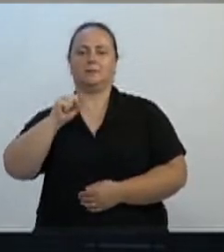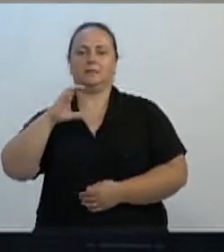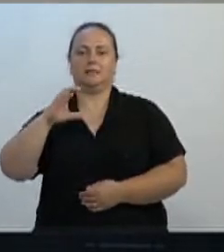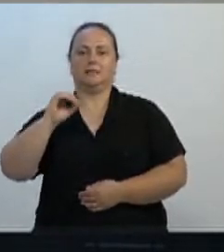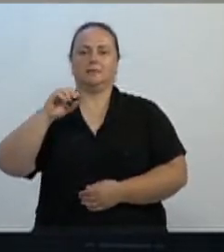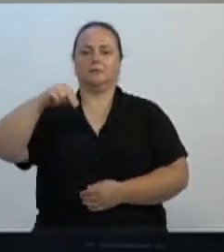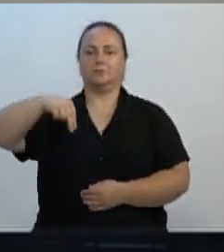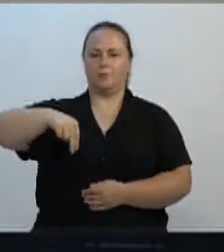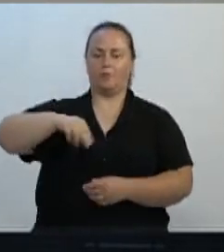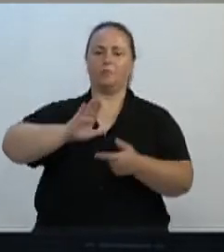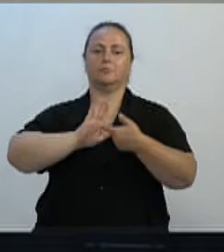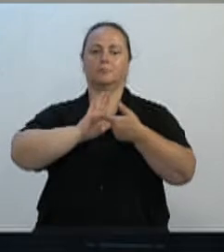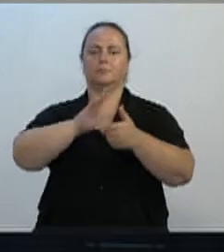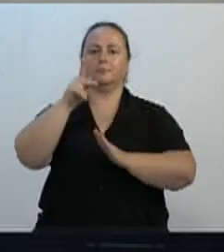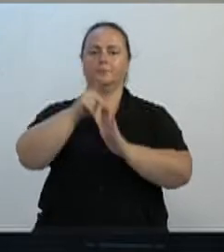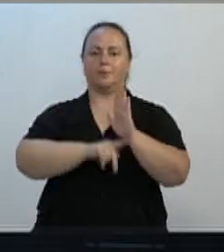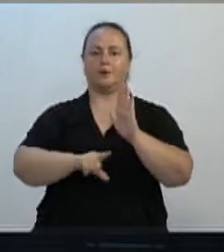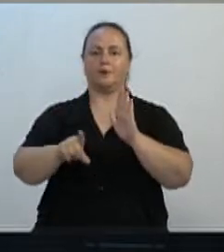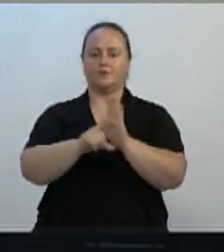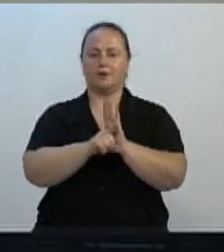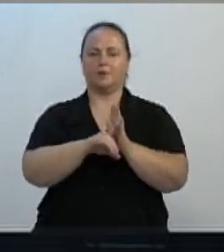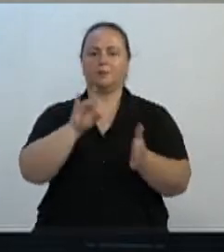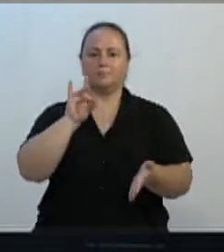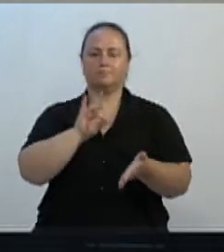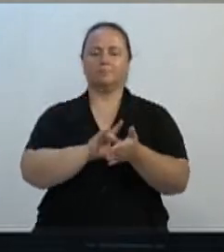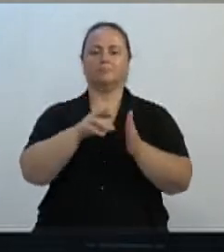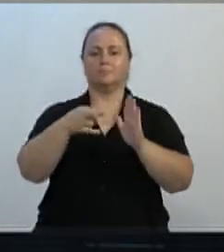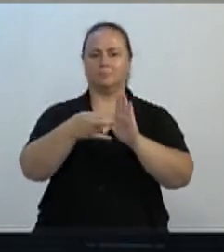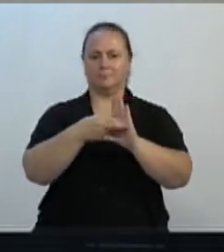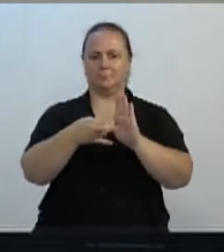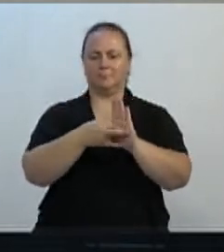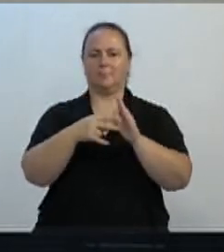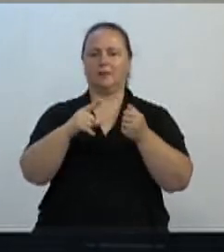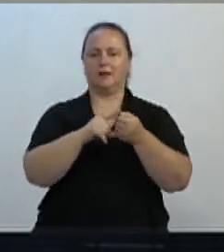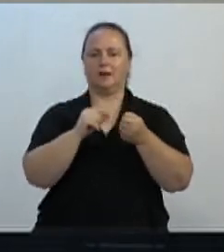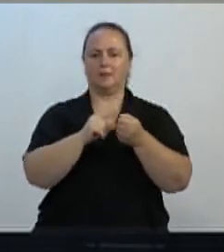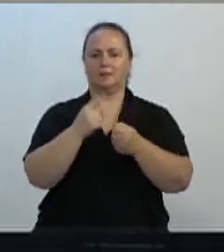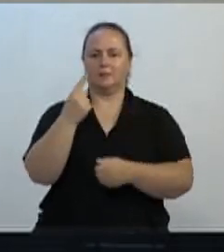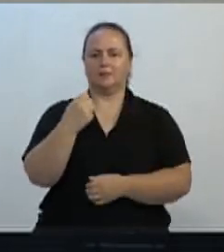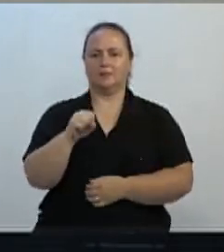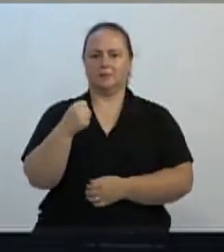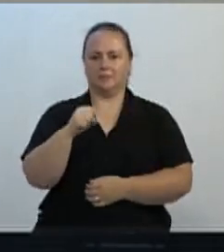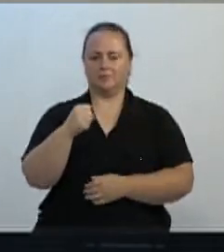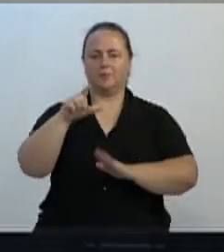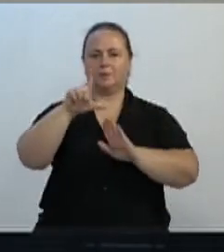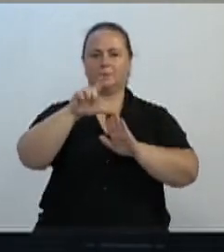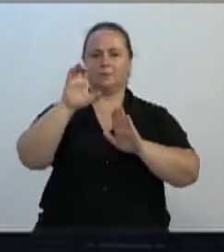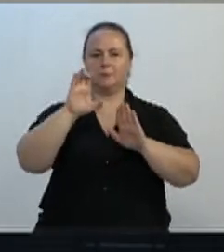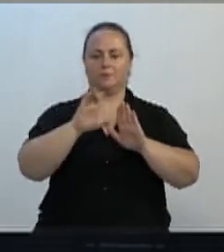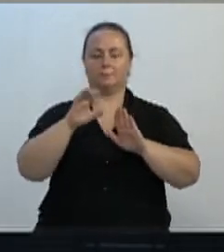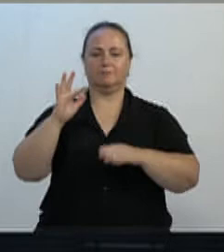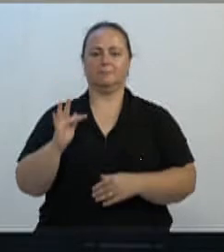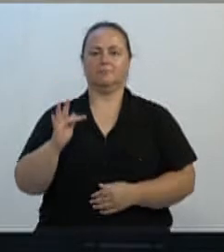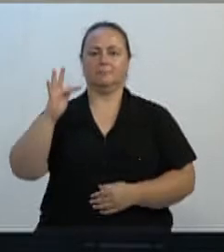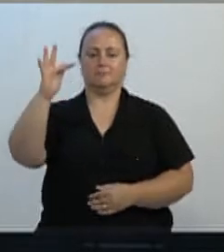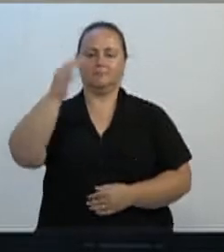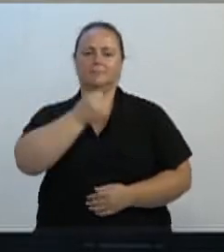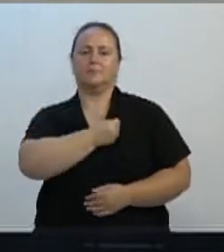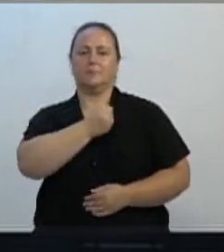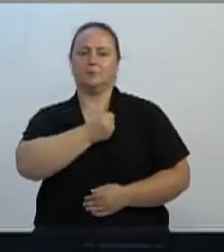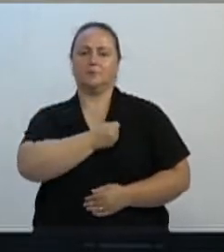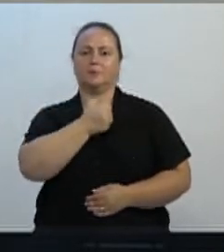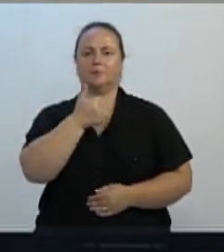apresentação sobre o projeto de lei que regulamenta o artigo 18 da Lei Complementar Federal nº 123,